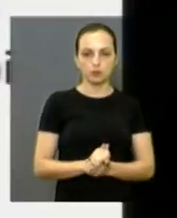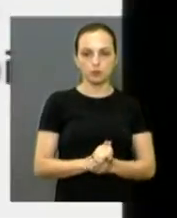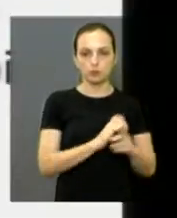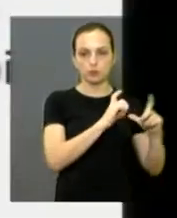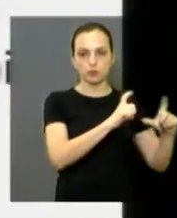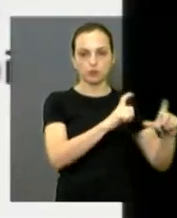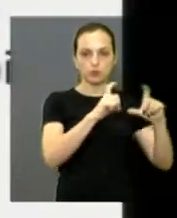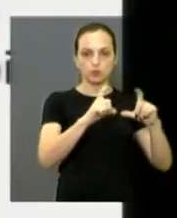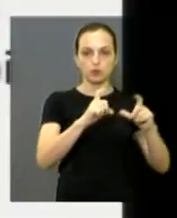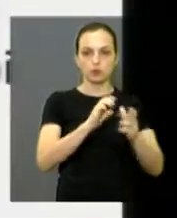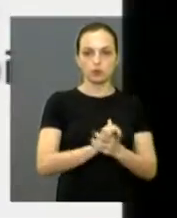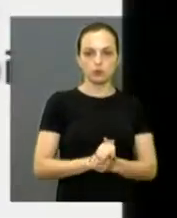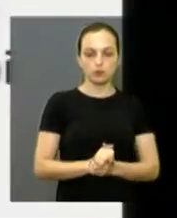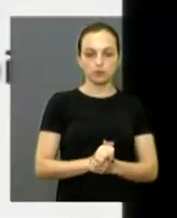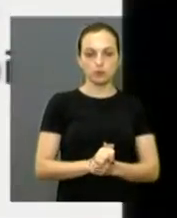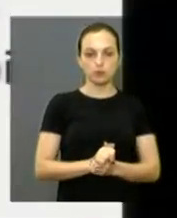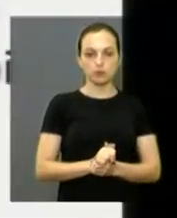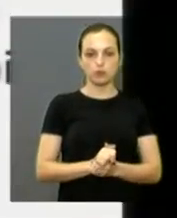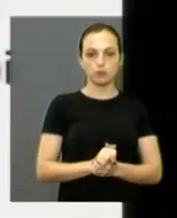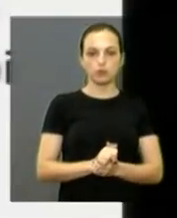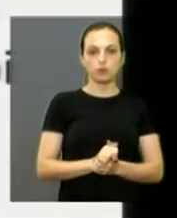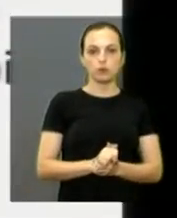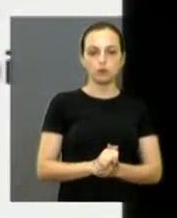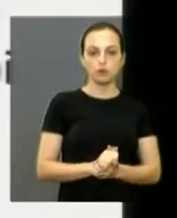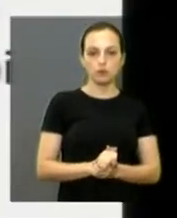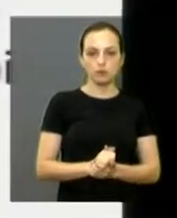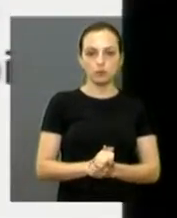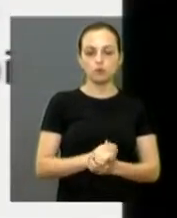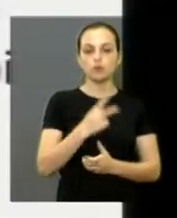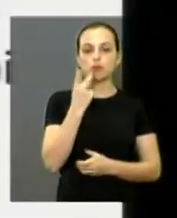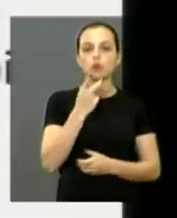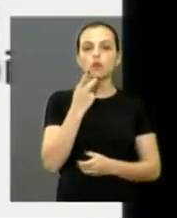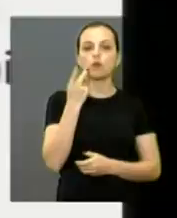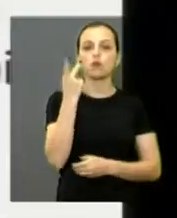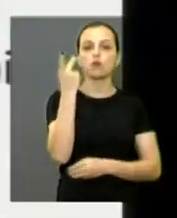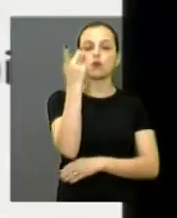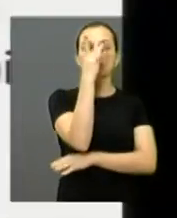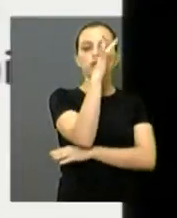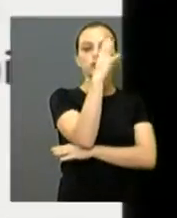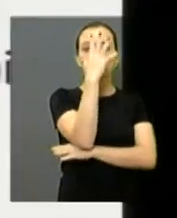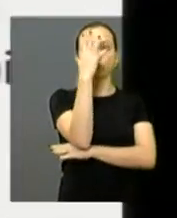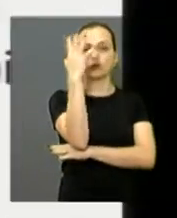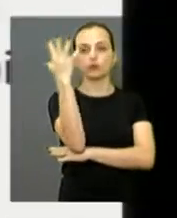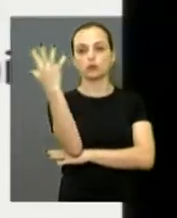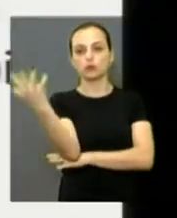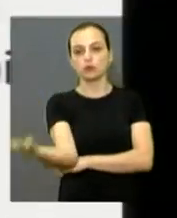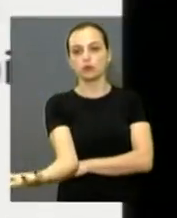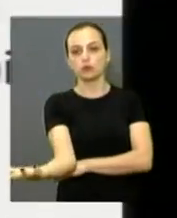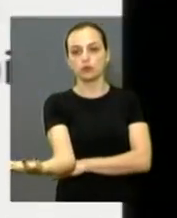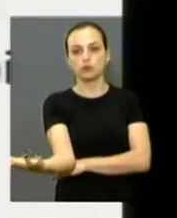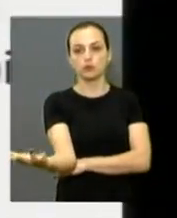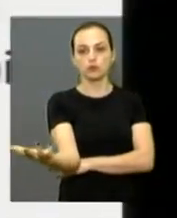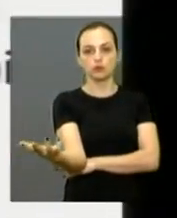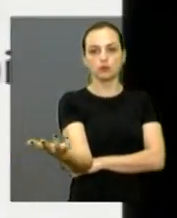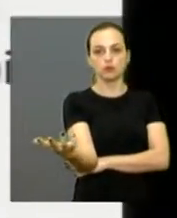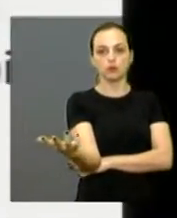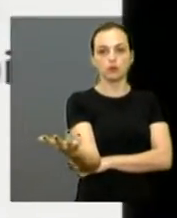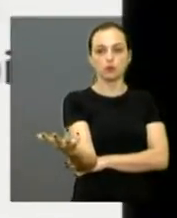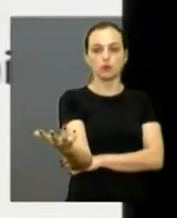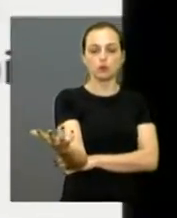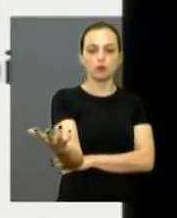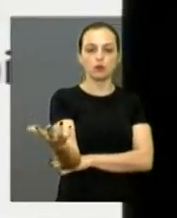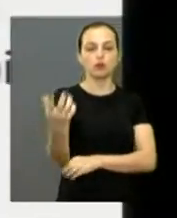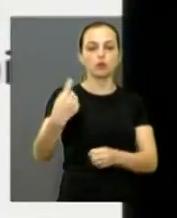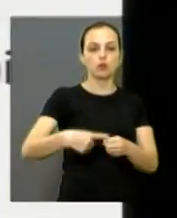eu queria te falar um pouco dessa árvore caída lá em frente da capela Bom Jesus, no Jardim